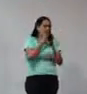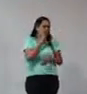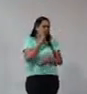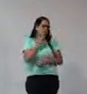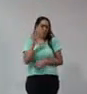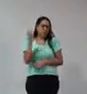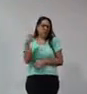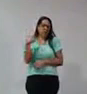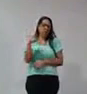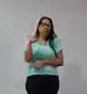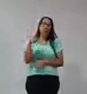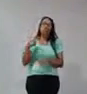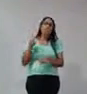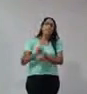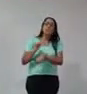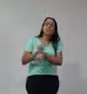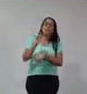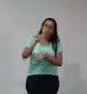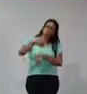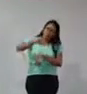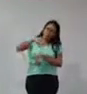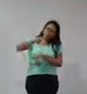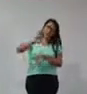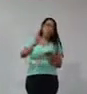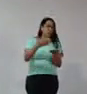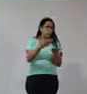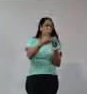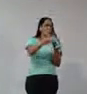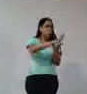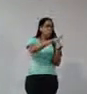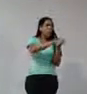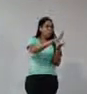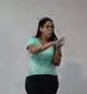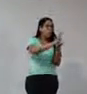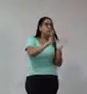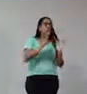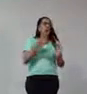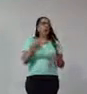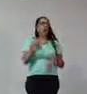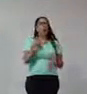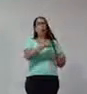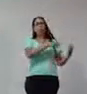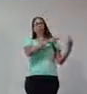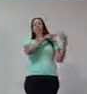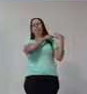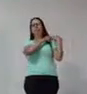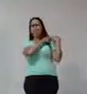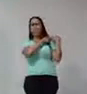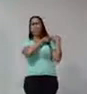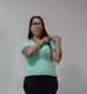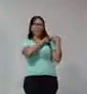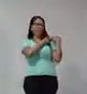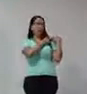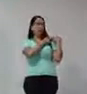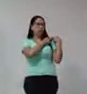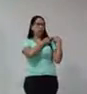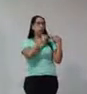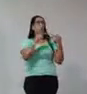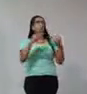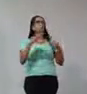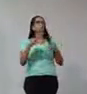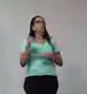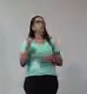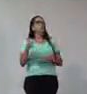disse assim o que você está esperando? E aí me deixou essa responsabilidade. voltei e comecei a trabalhar.